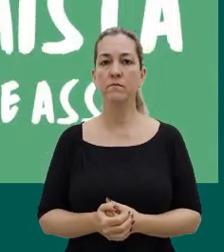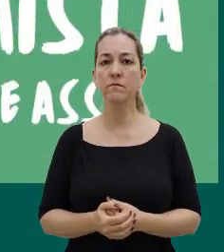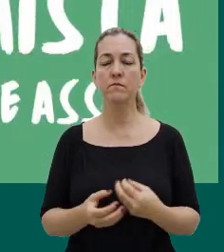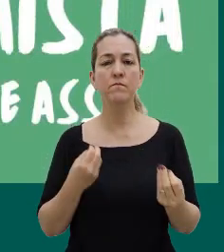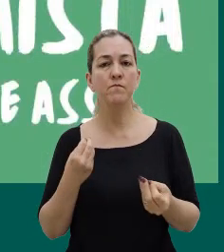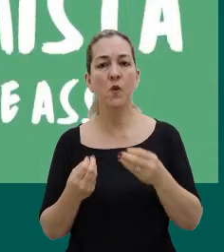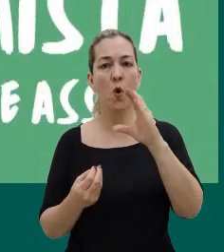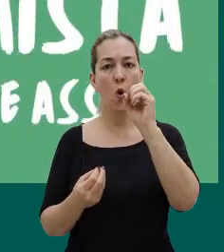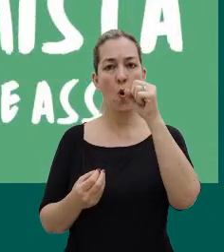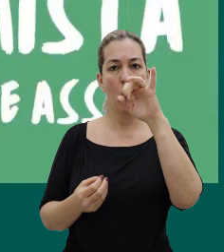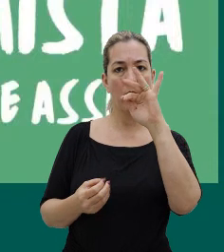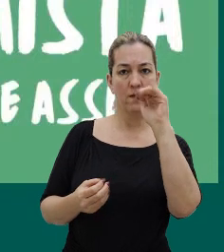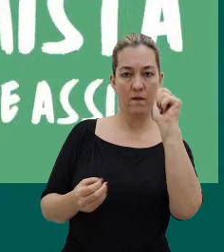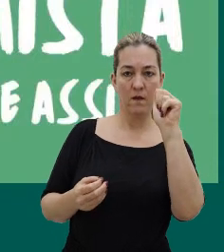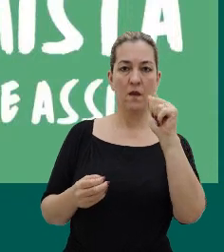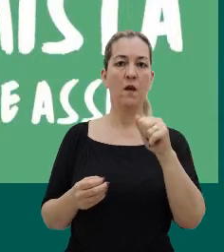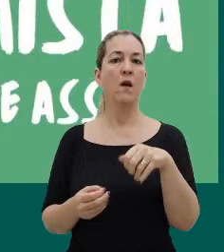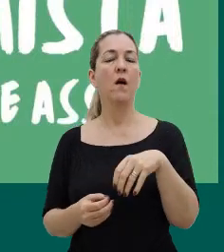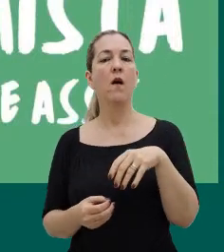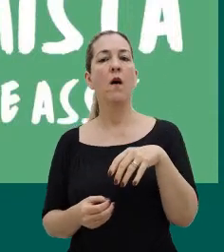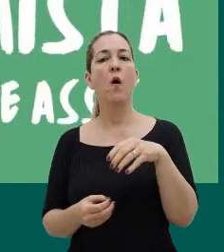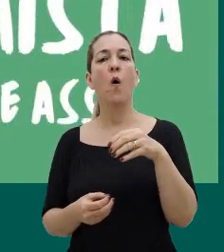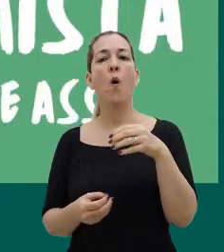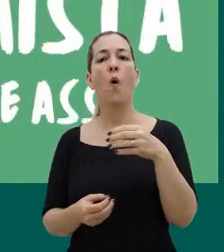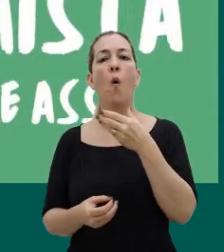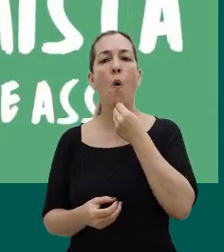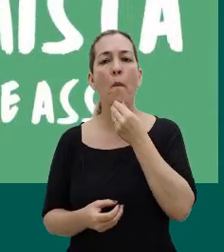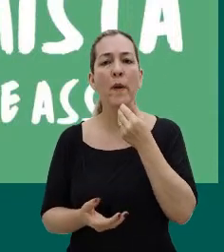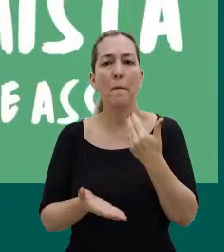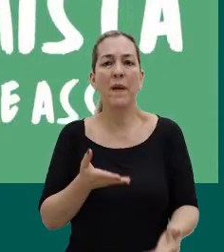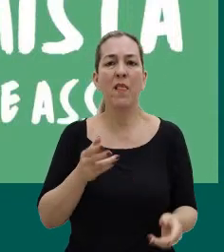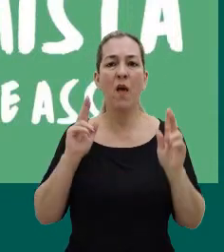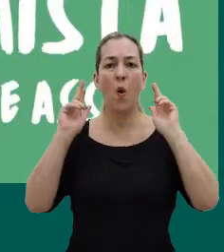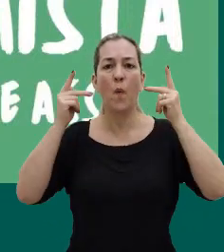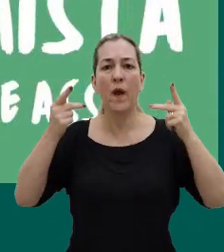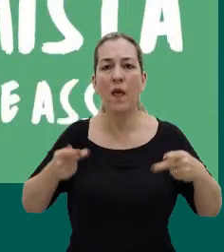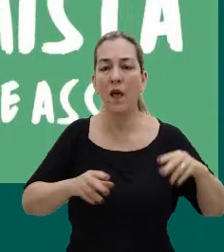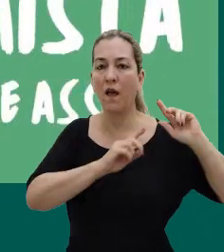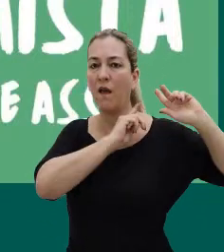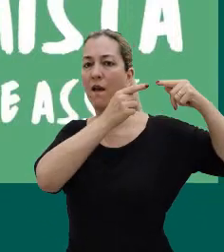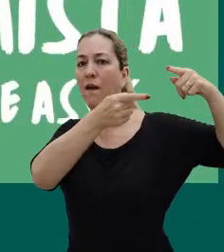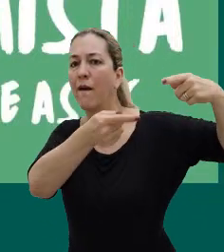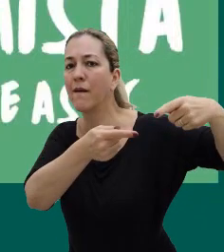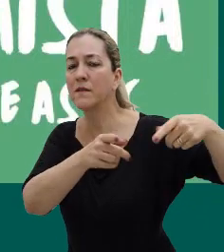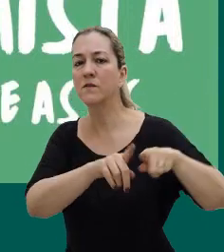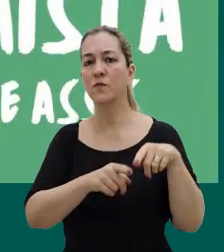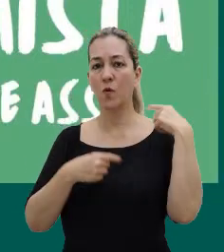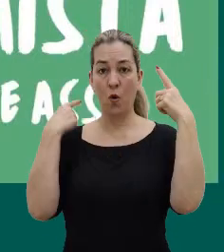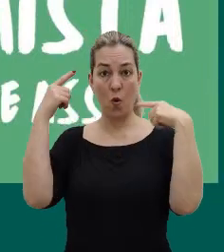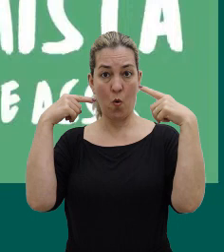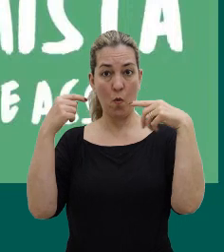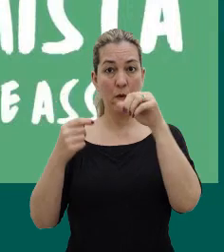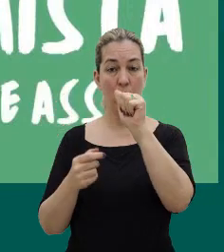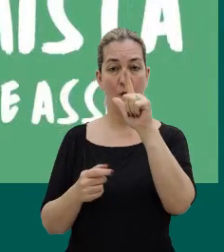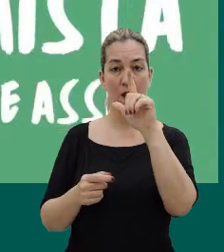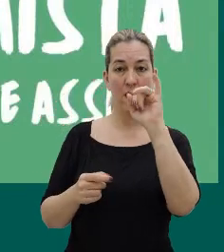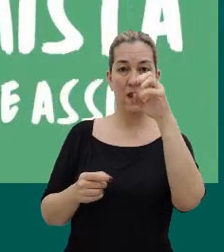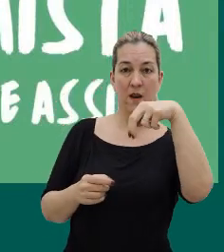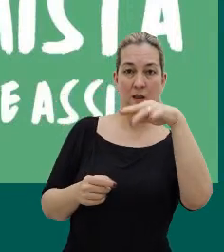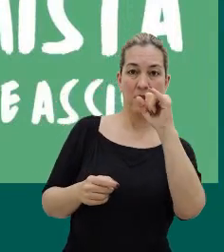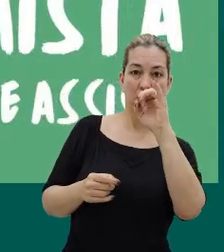Costa, um homem que perdeu toda a sua herança, foi considerado louco pelo alienista. Quando